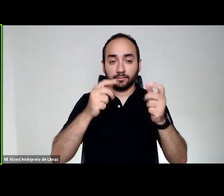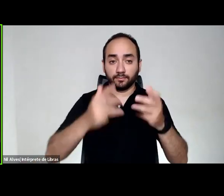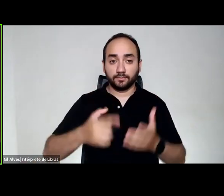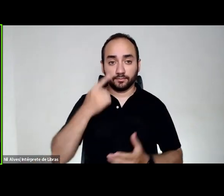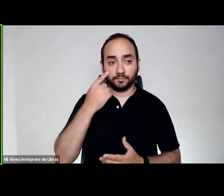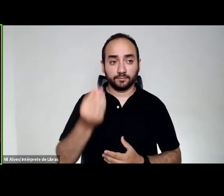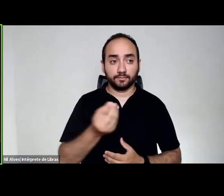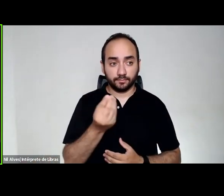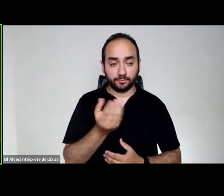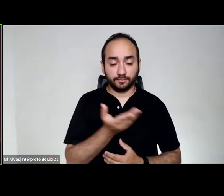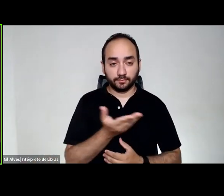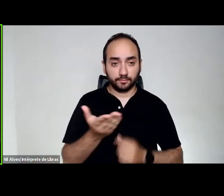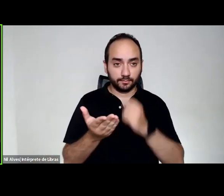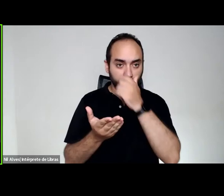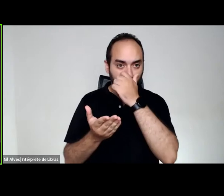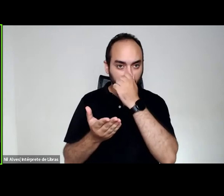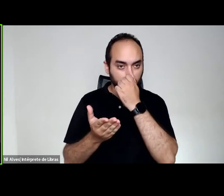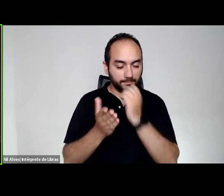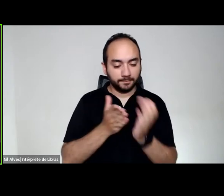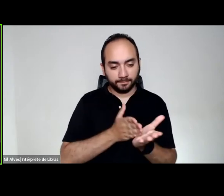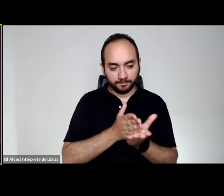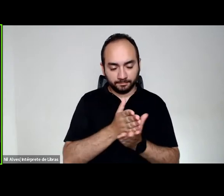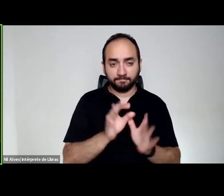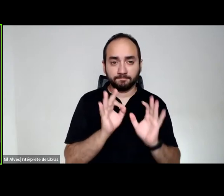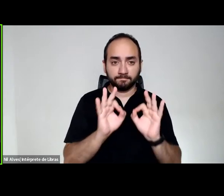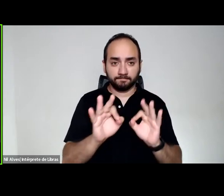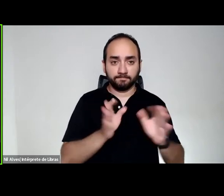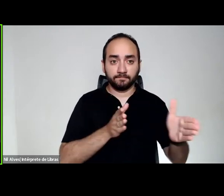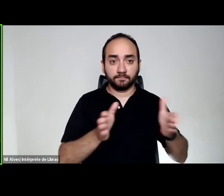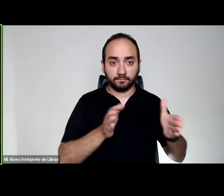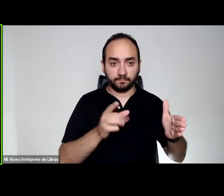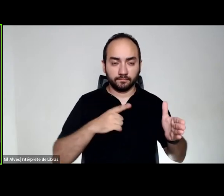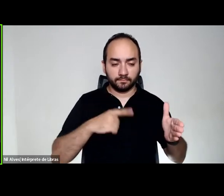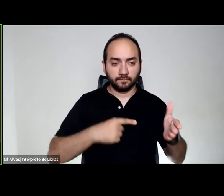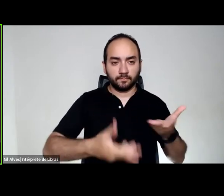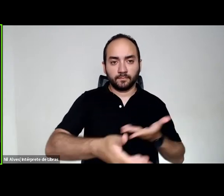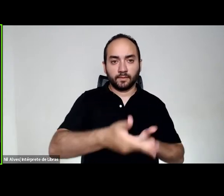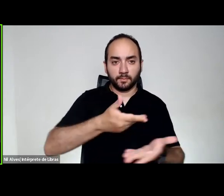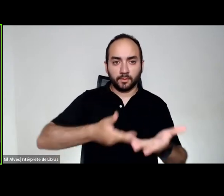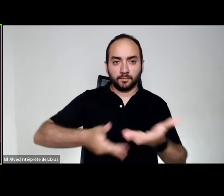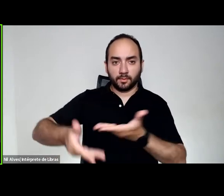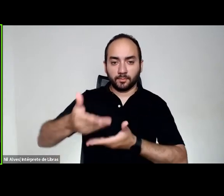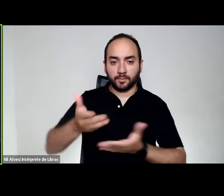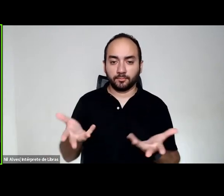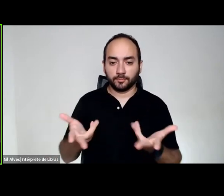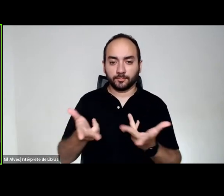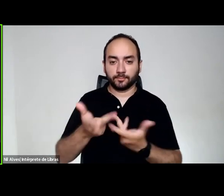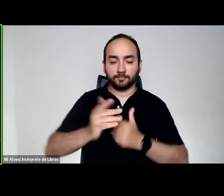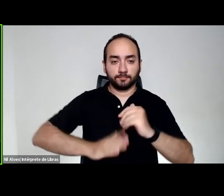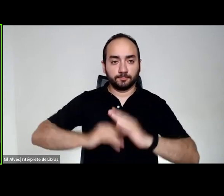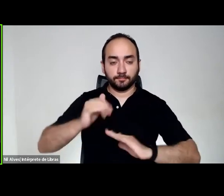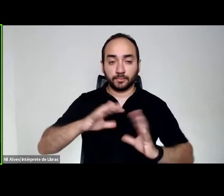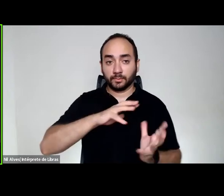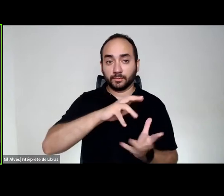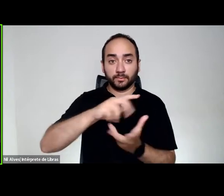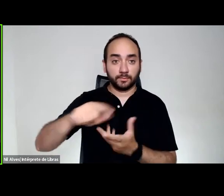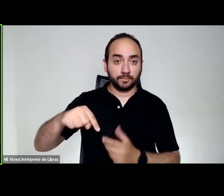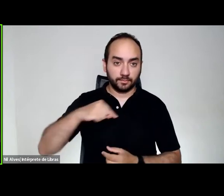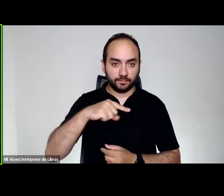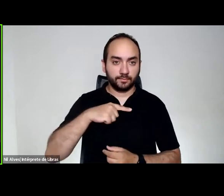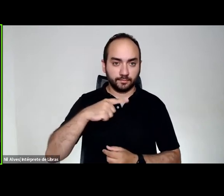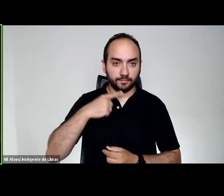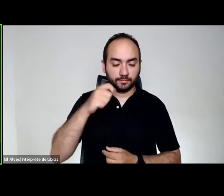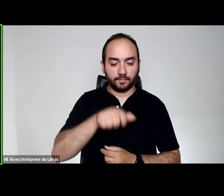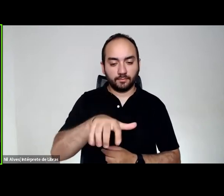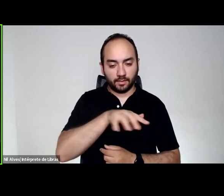momentos de trocas com especialistas mundiais no